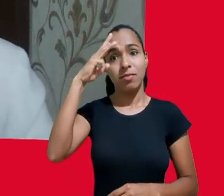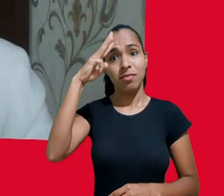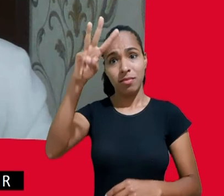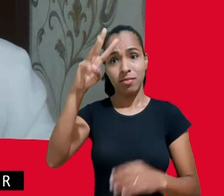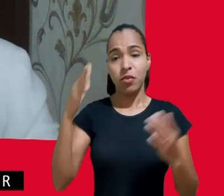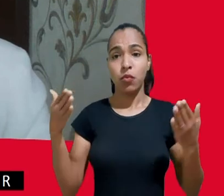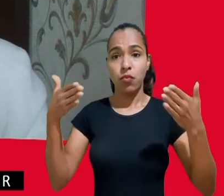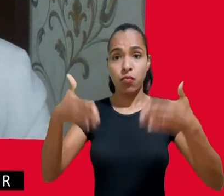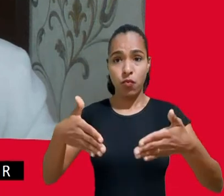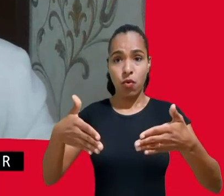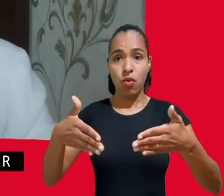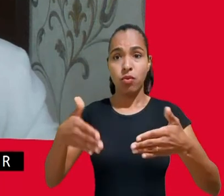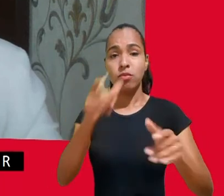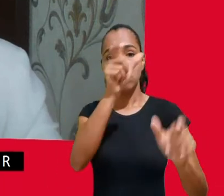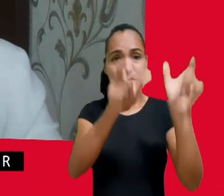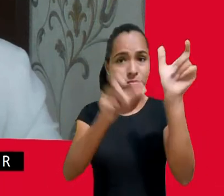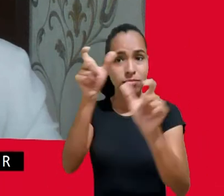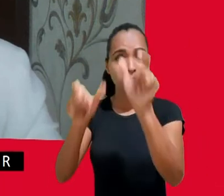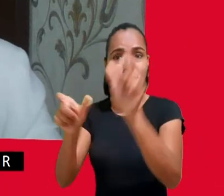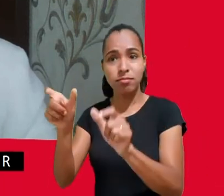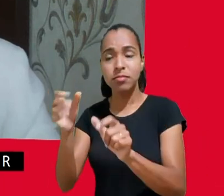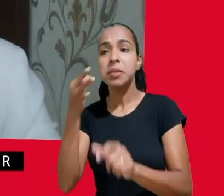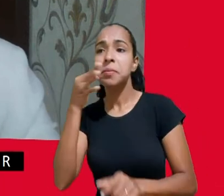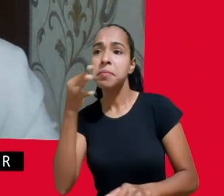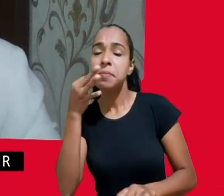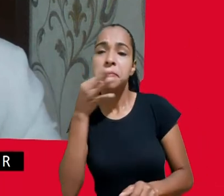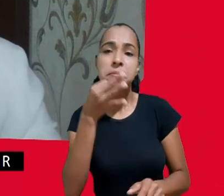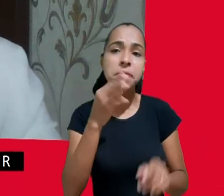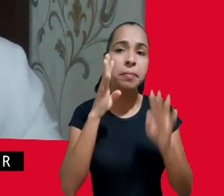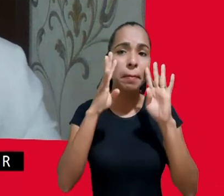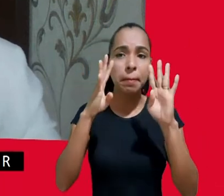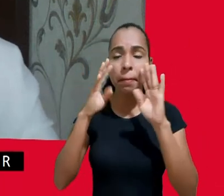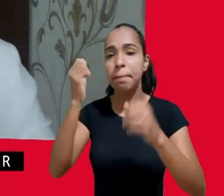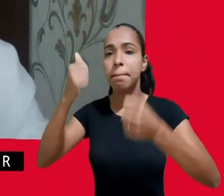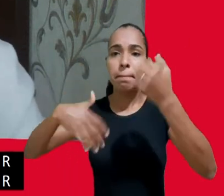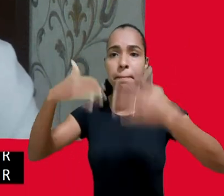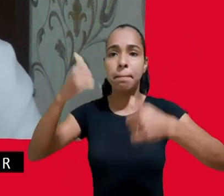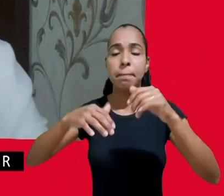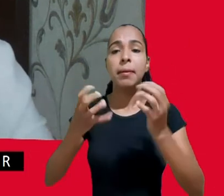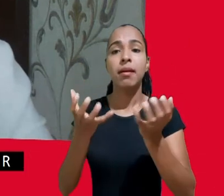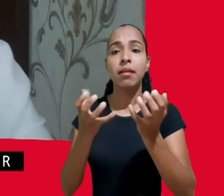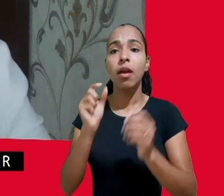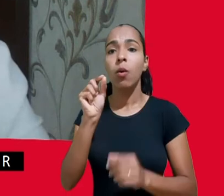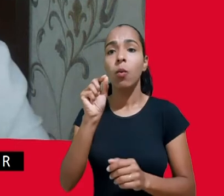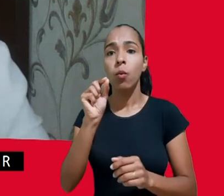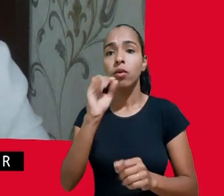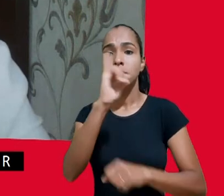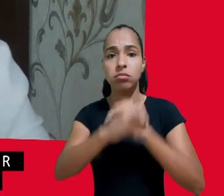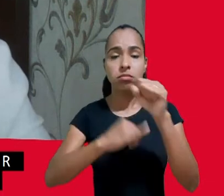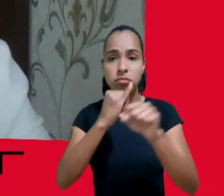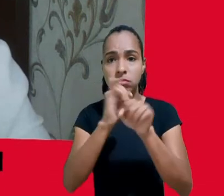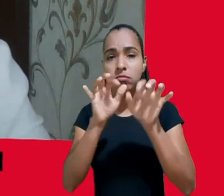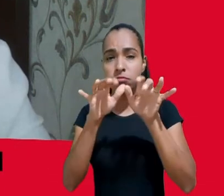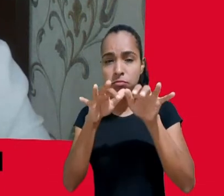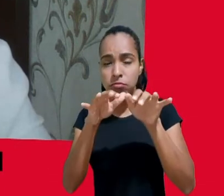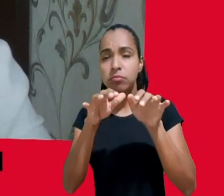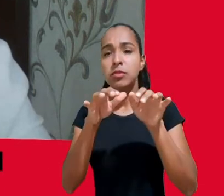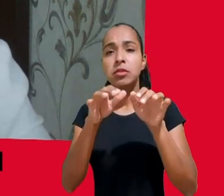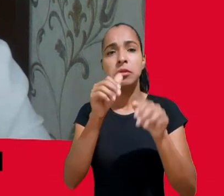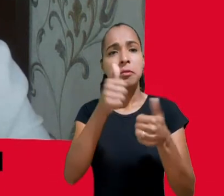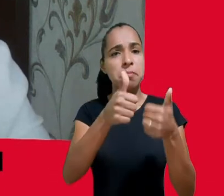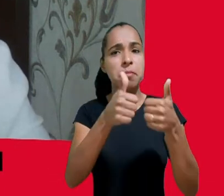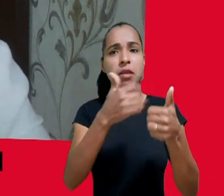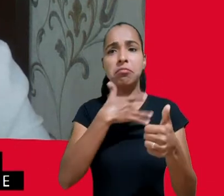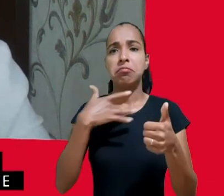desafios e possíveis soluções para garantir um ambiente digital sadio onde as crianças possam aproveitar as oportunidades de serem